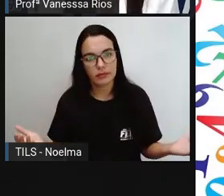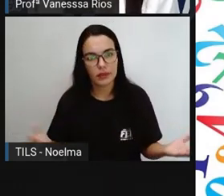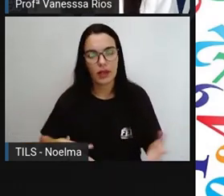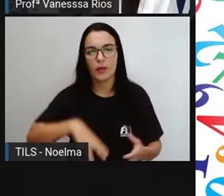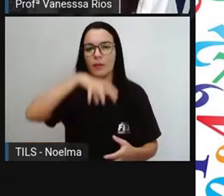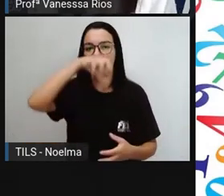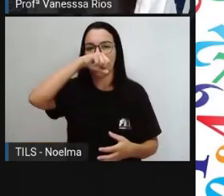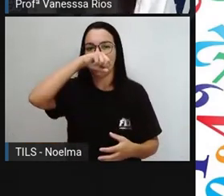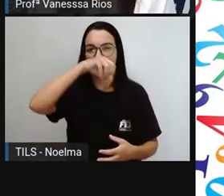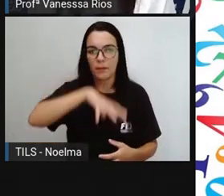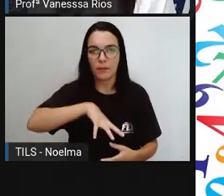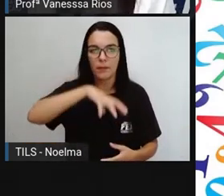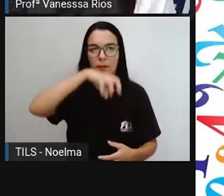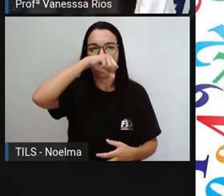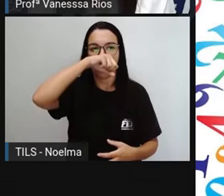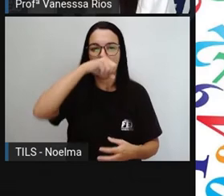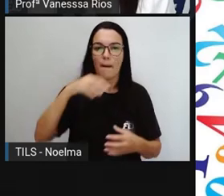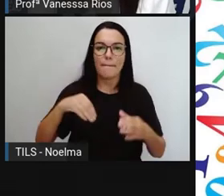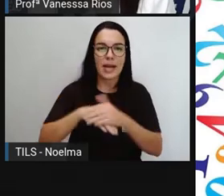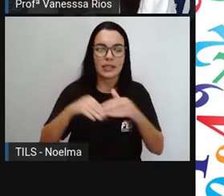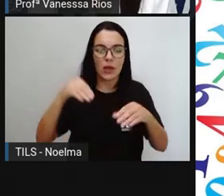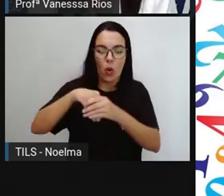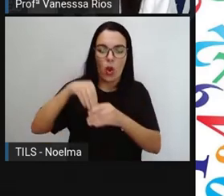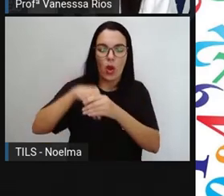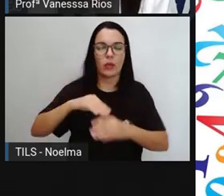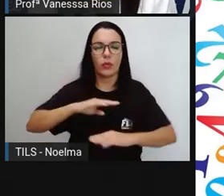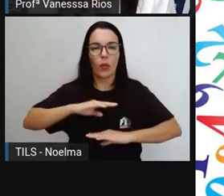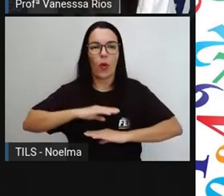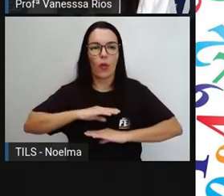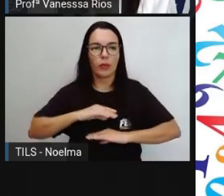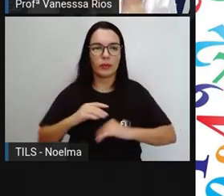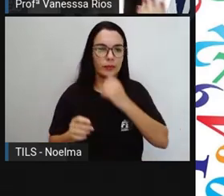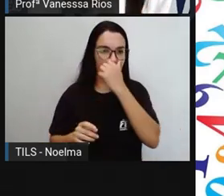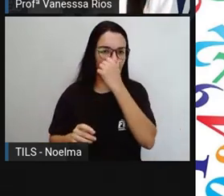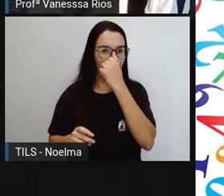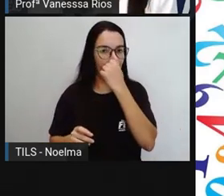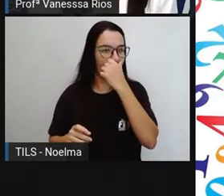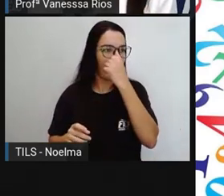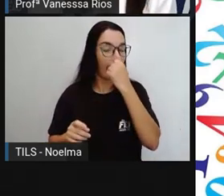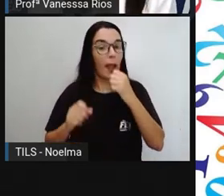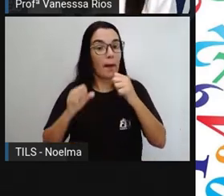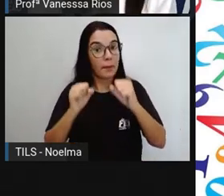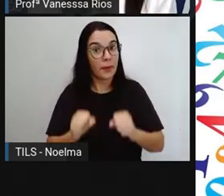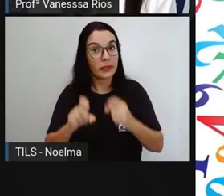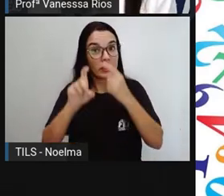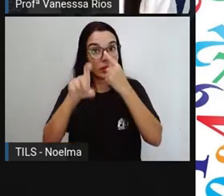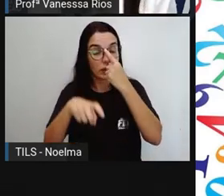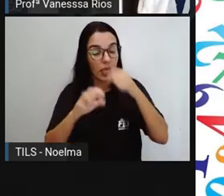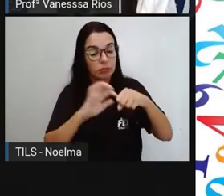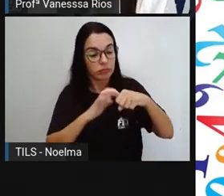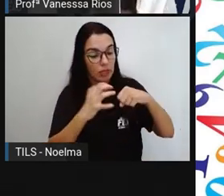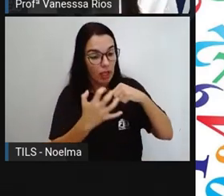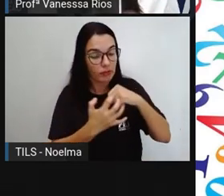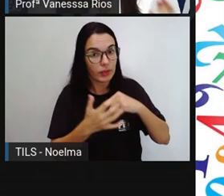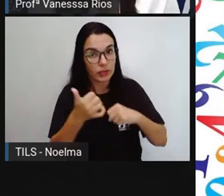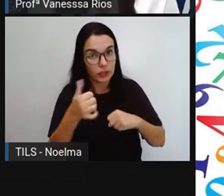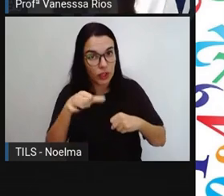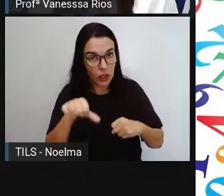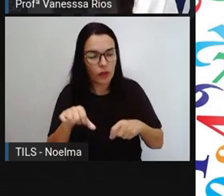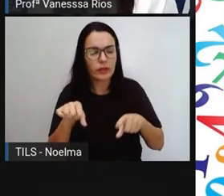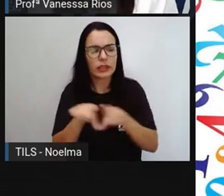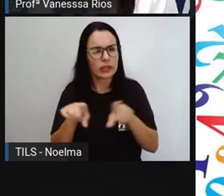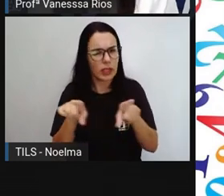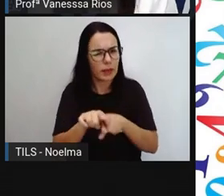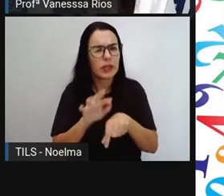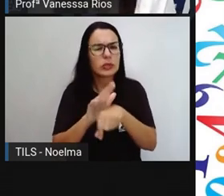oxigênio já que o sistema respiratório não está conseguindo Isso pode ser causado pela Covid-19 por outras